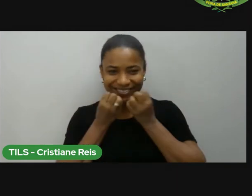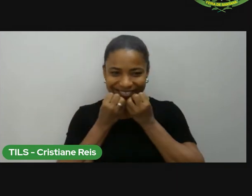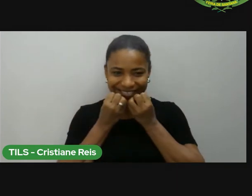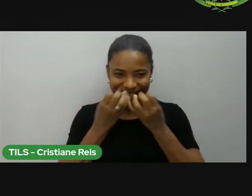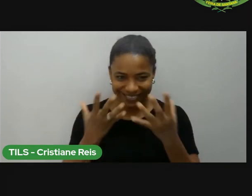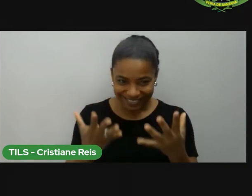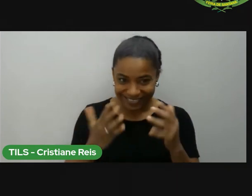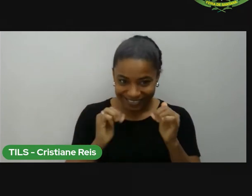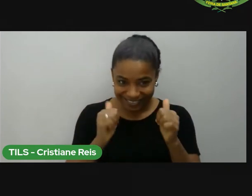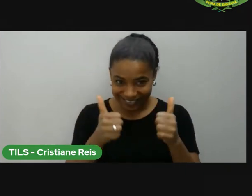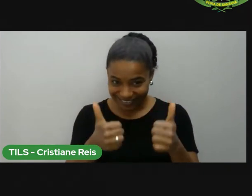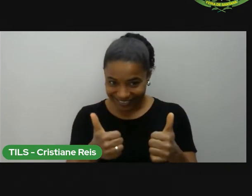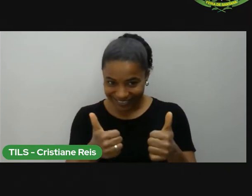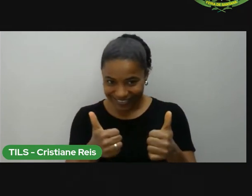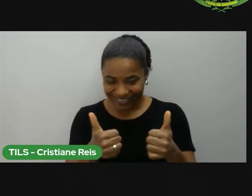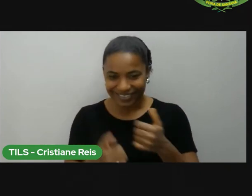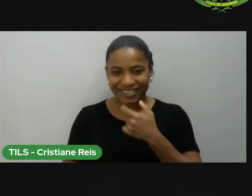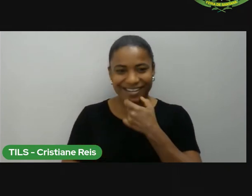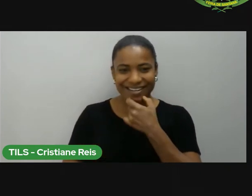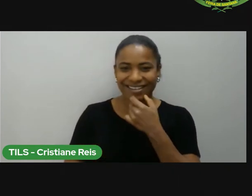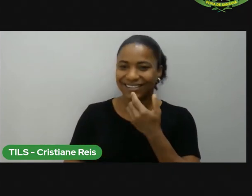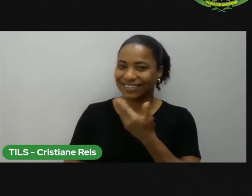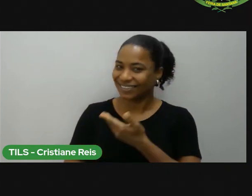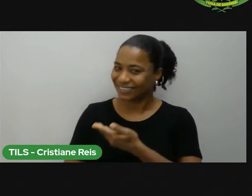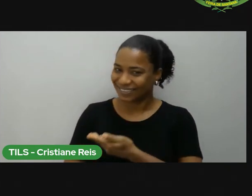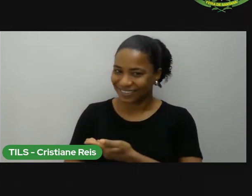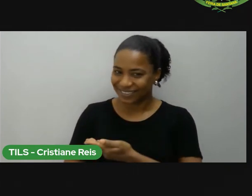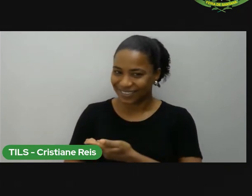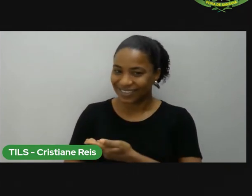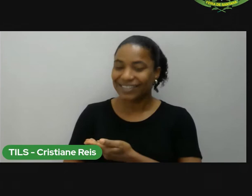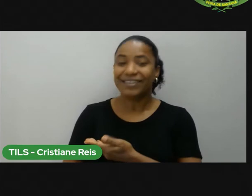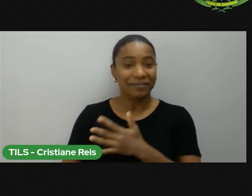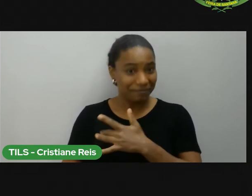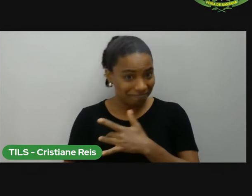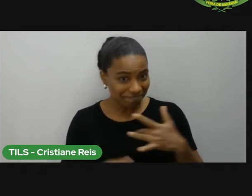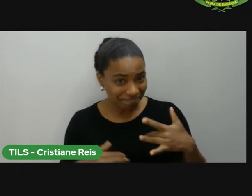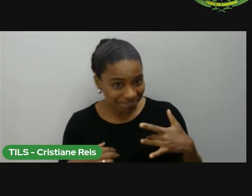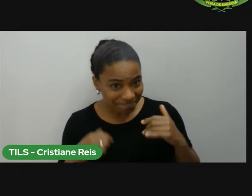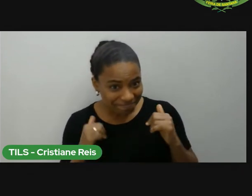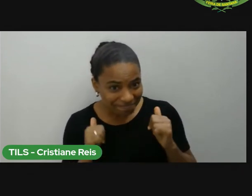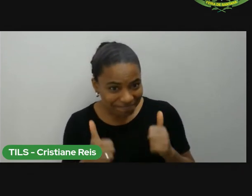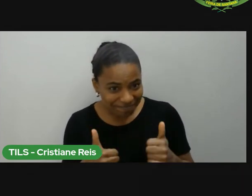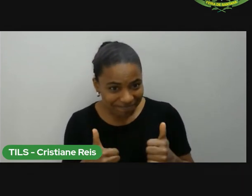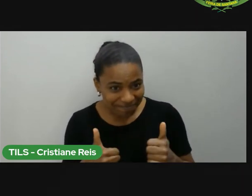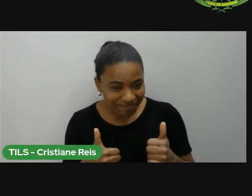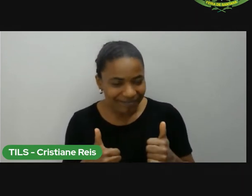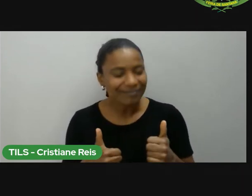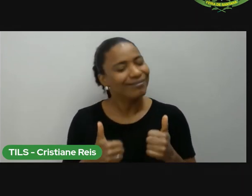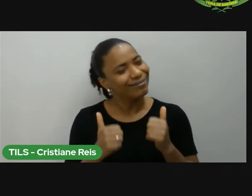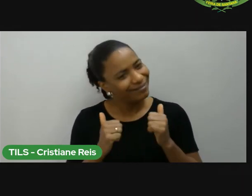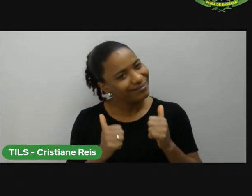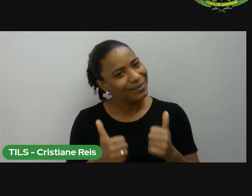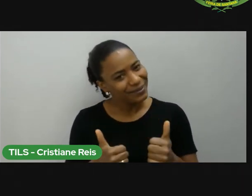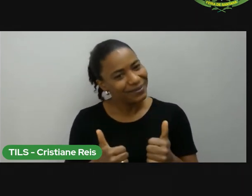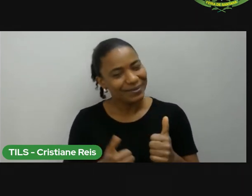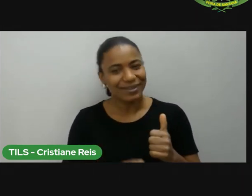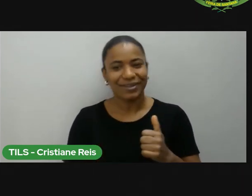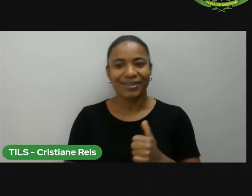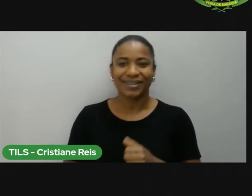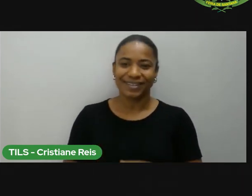Eu espero que vocês estejam muito bem. Eu sou a Elza Silva,